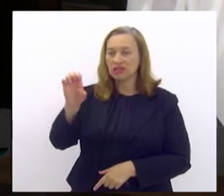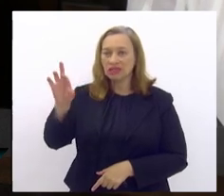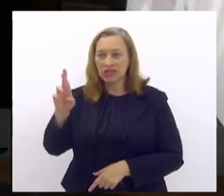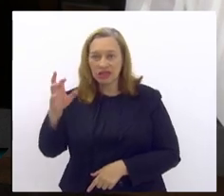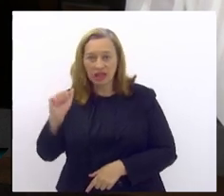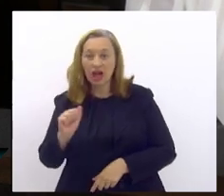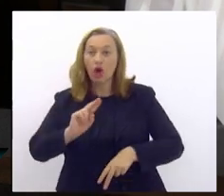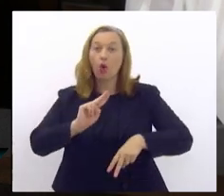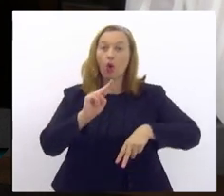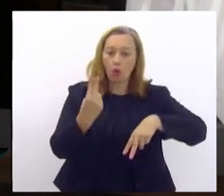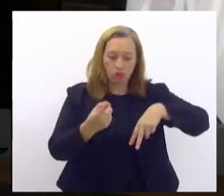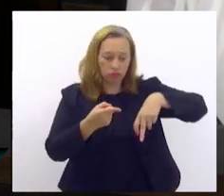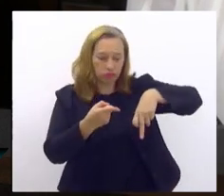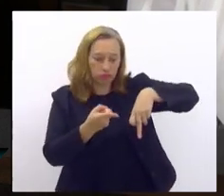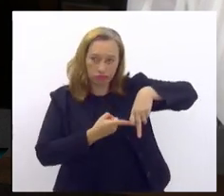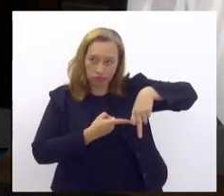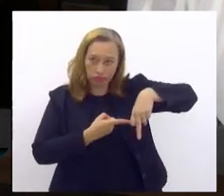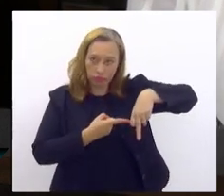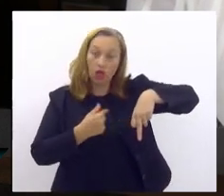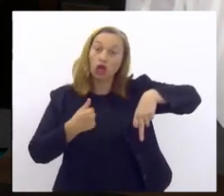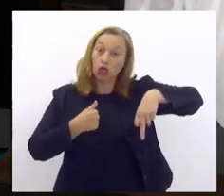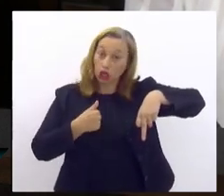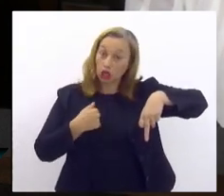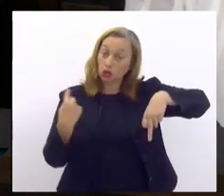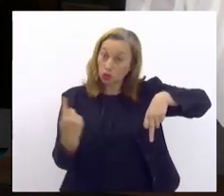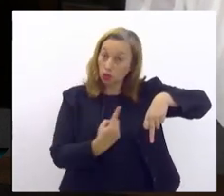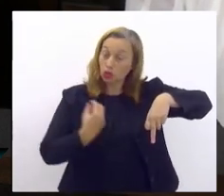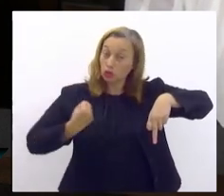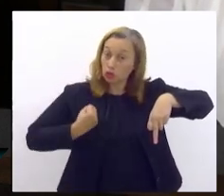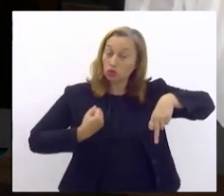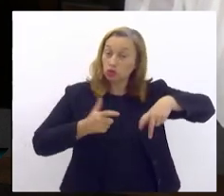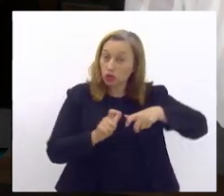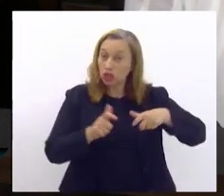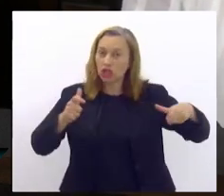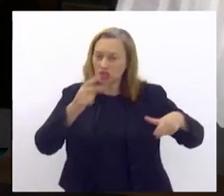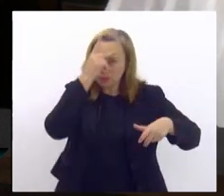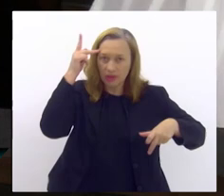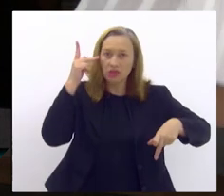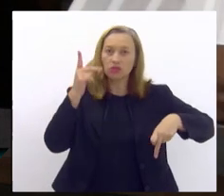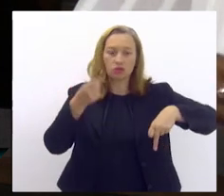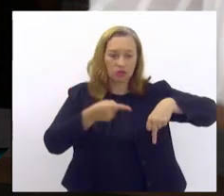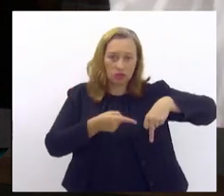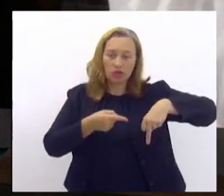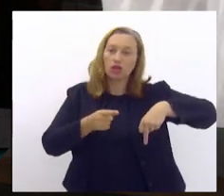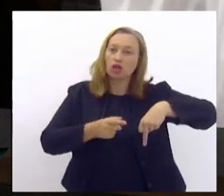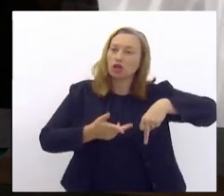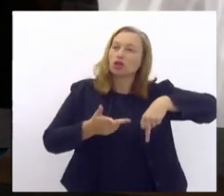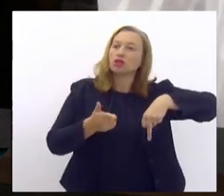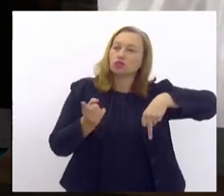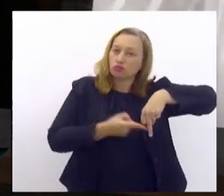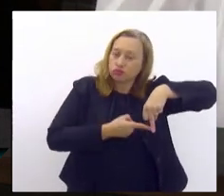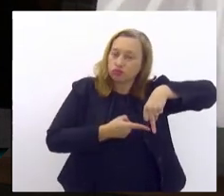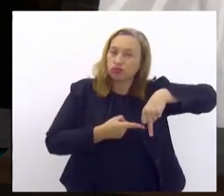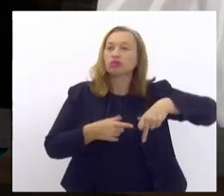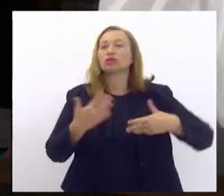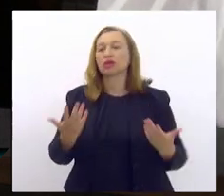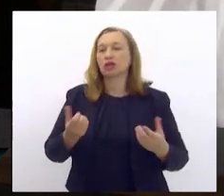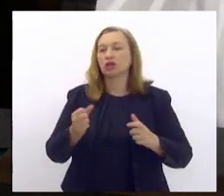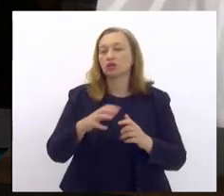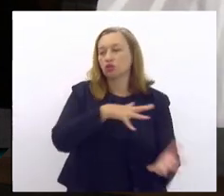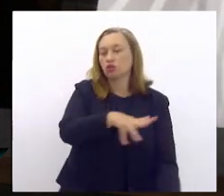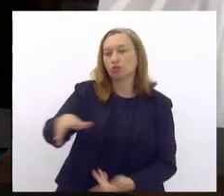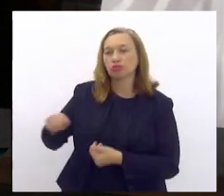como amputações, que somos campeãs do mundo, que depois a doutora Regina, um dos campeões do mundo, que a doutora Regina vai